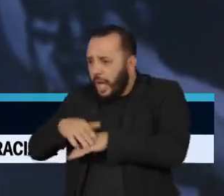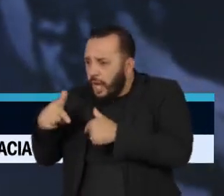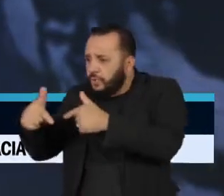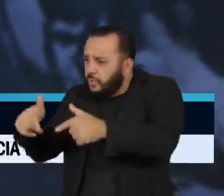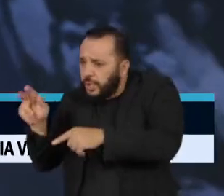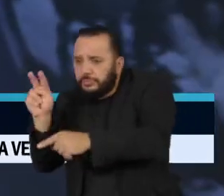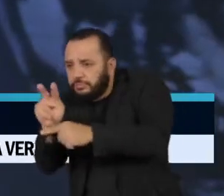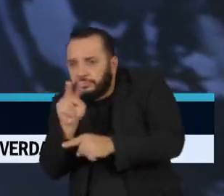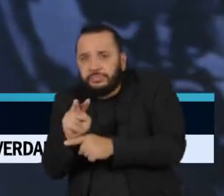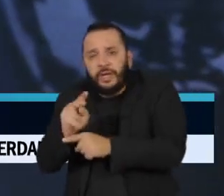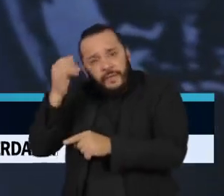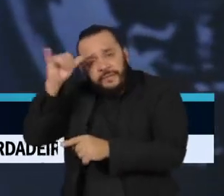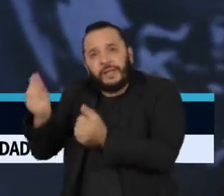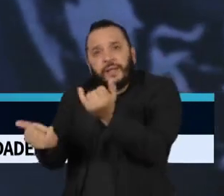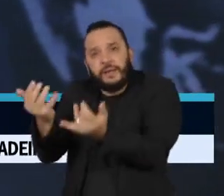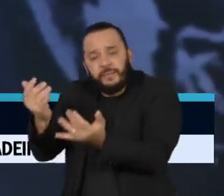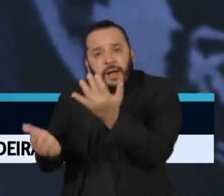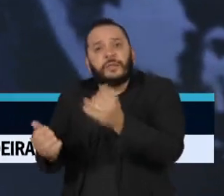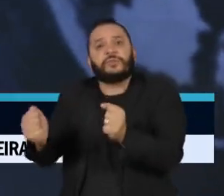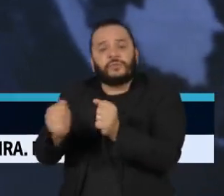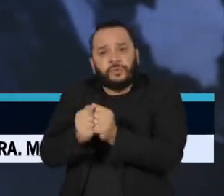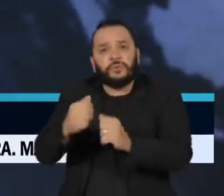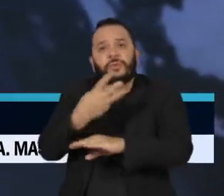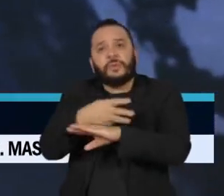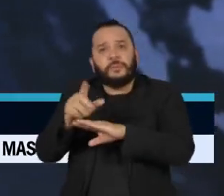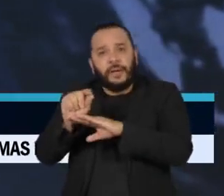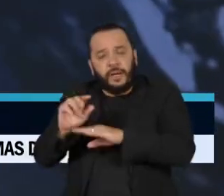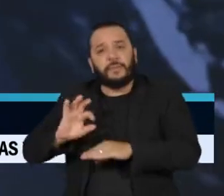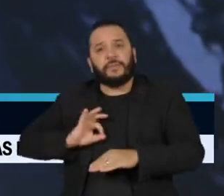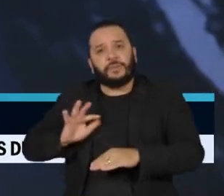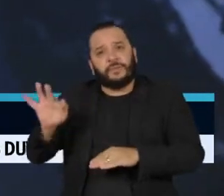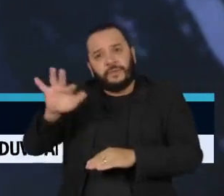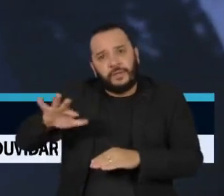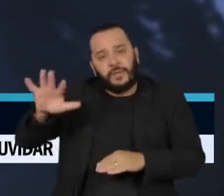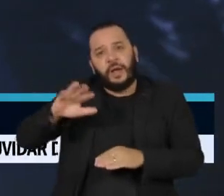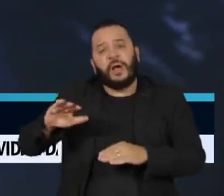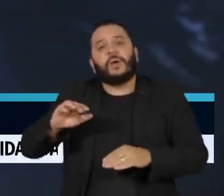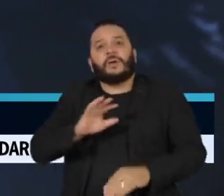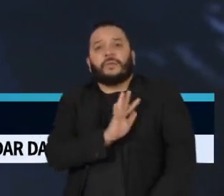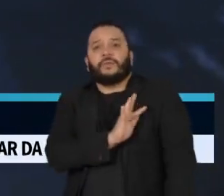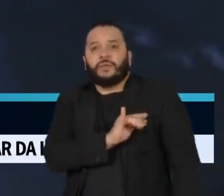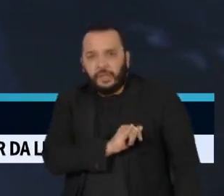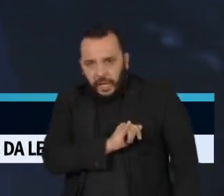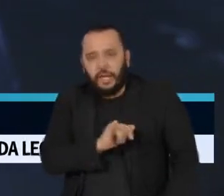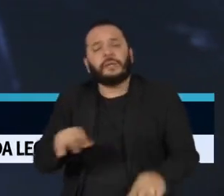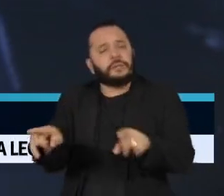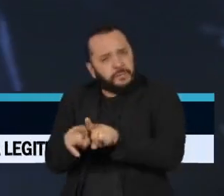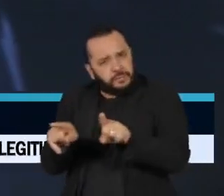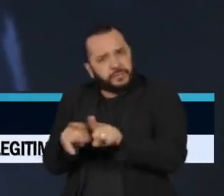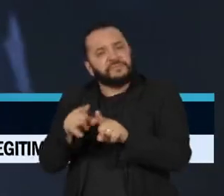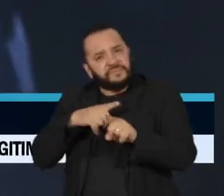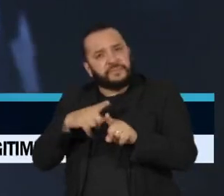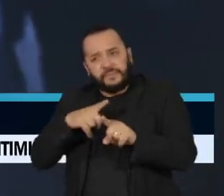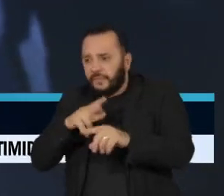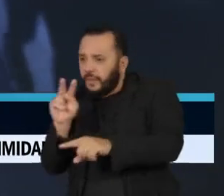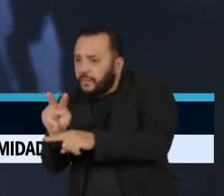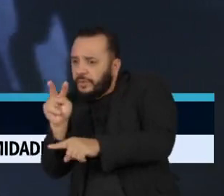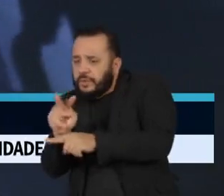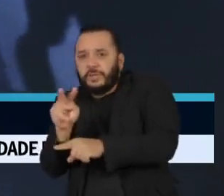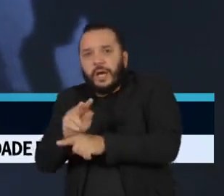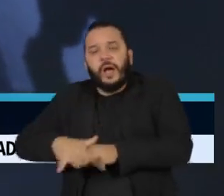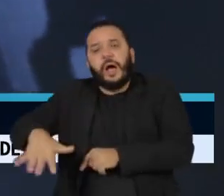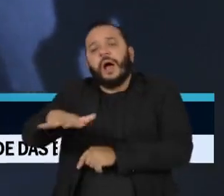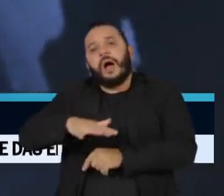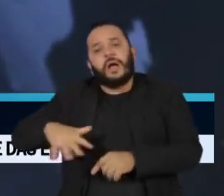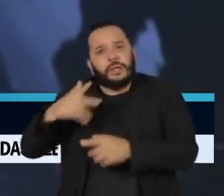pelos órgãos federais como o IBAMA, ICMBio, Polícia Federal e FUNAI, e que tem se empenhado em fortalecer a proteção da terra indígena Alto